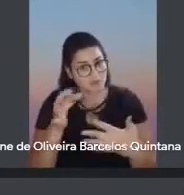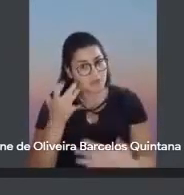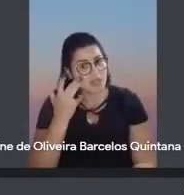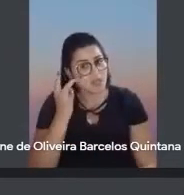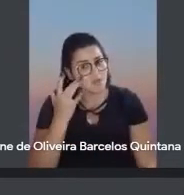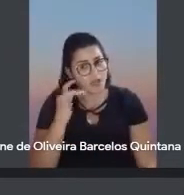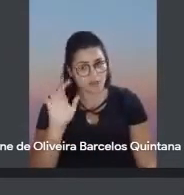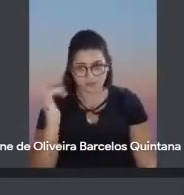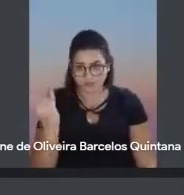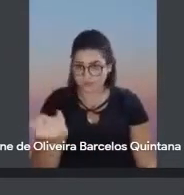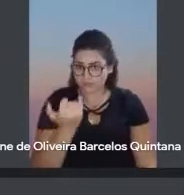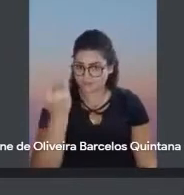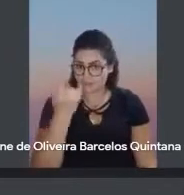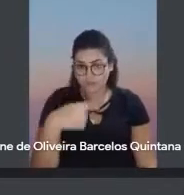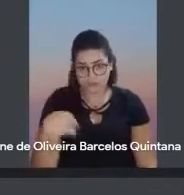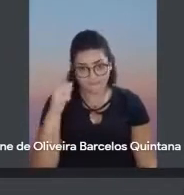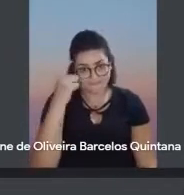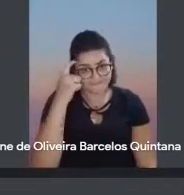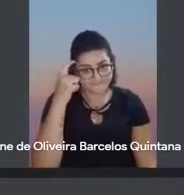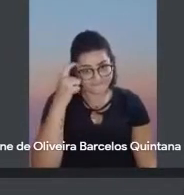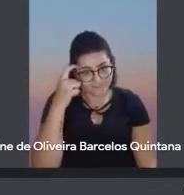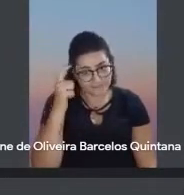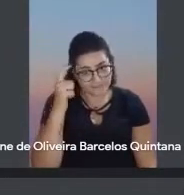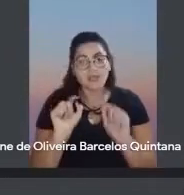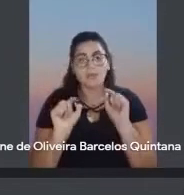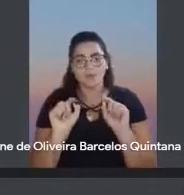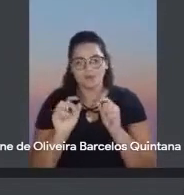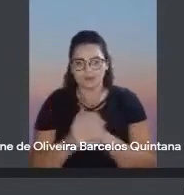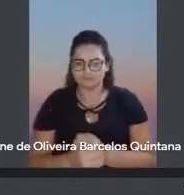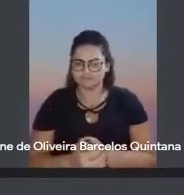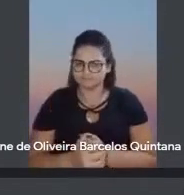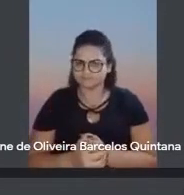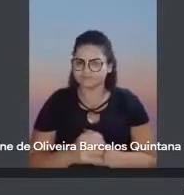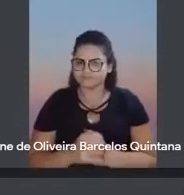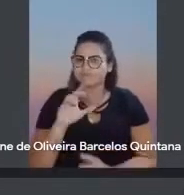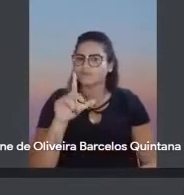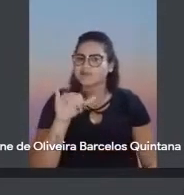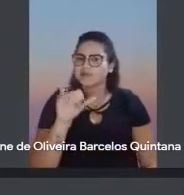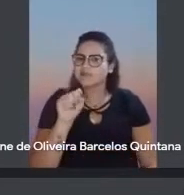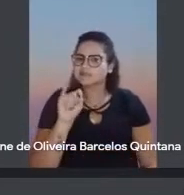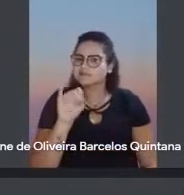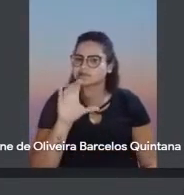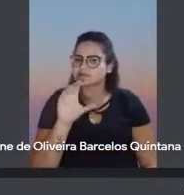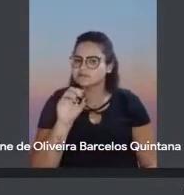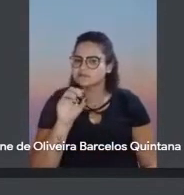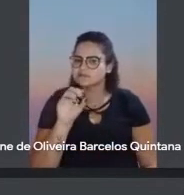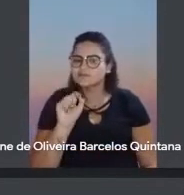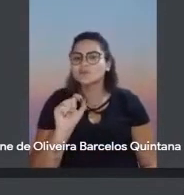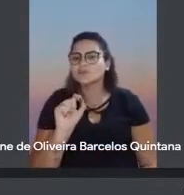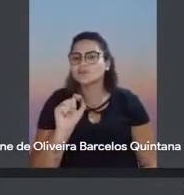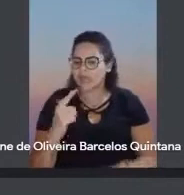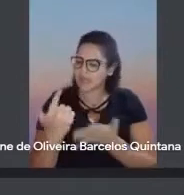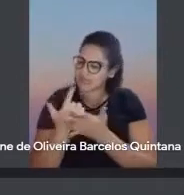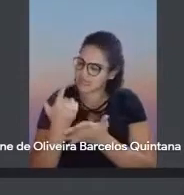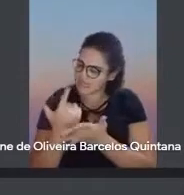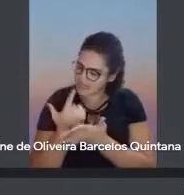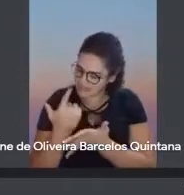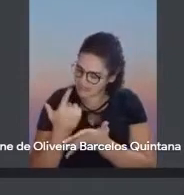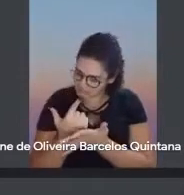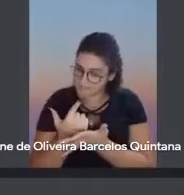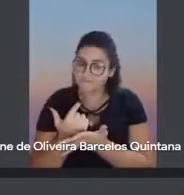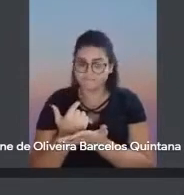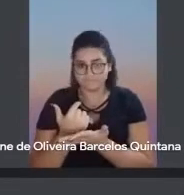importante para pensar, e que ele diz o seguinte, os clássicos são aqueles livros que nós dizemos,